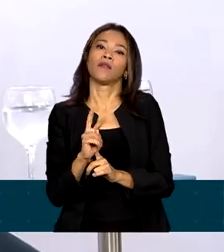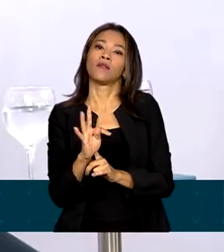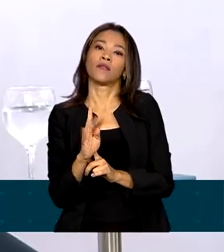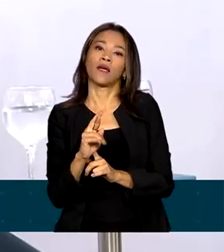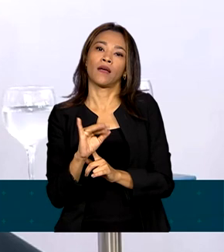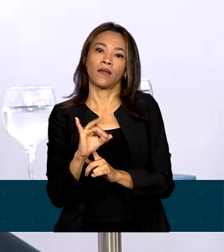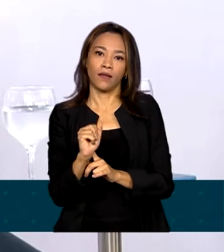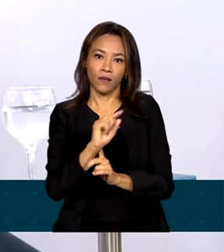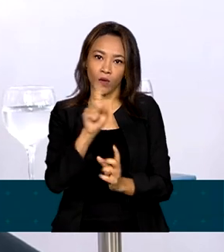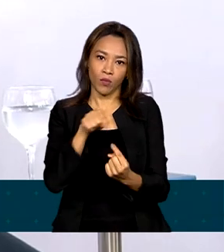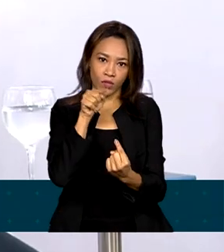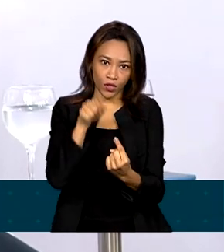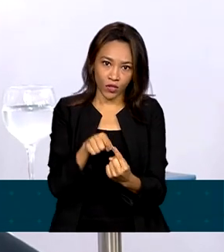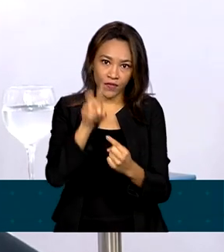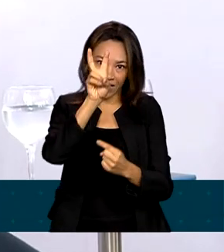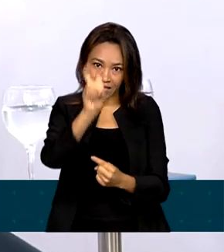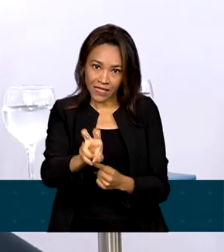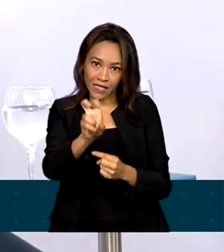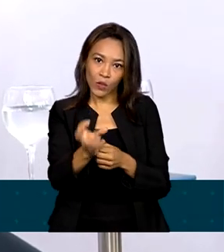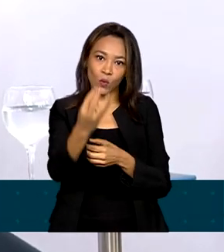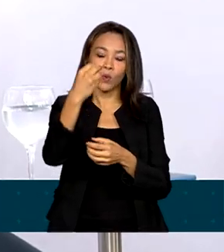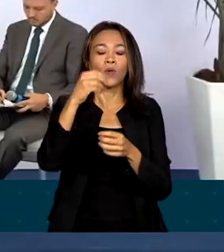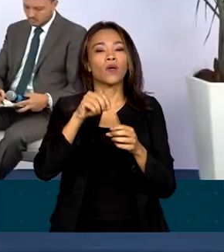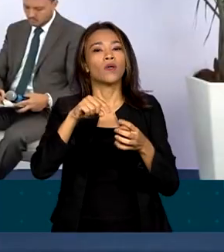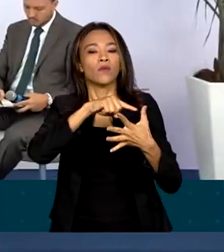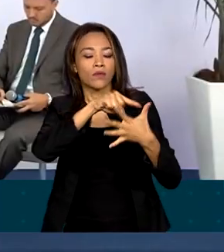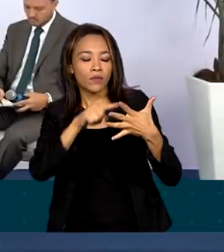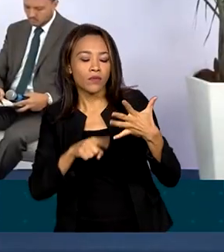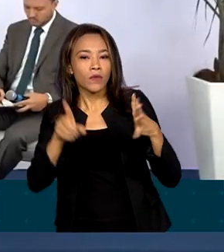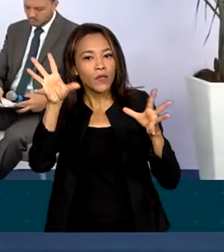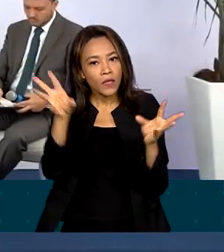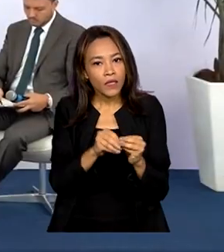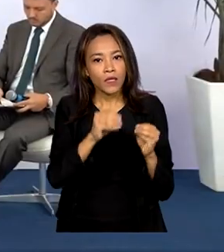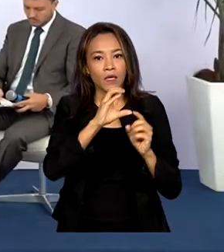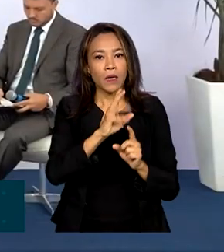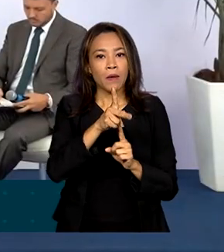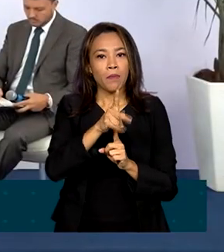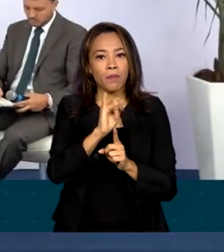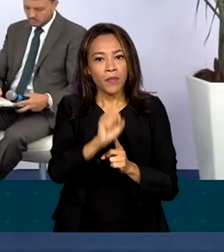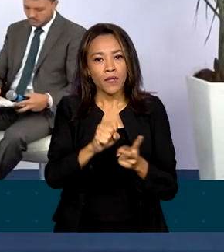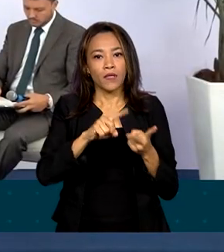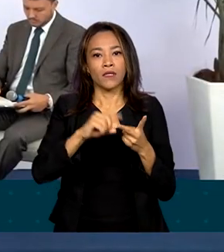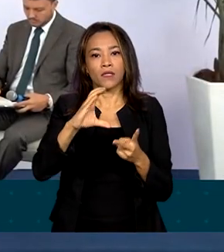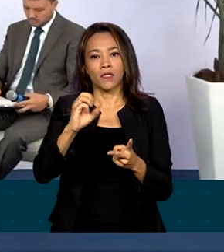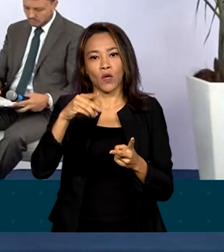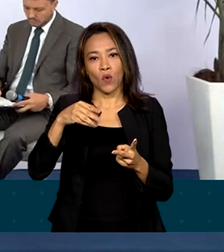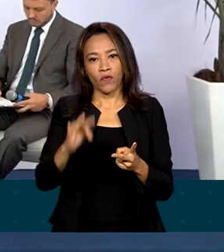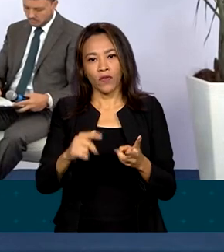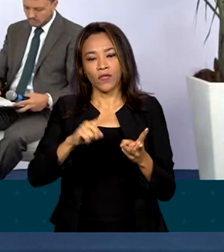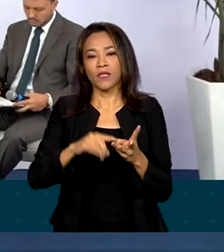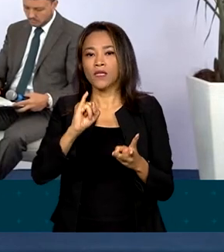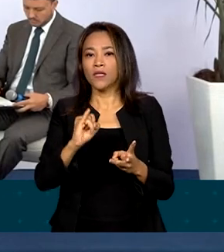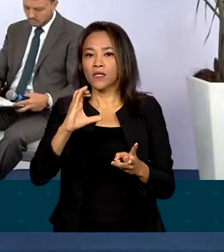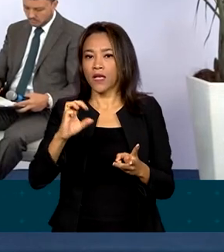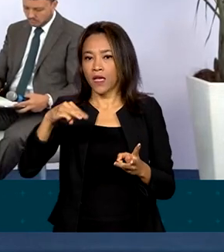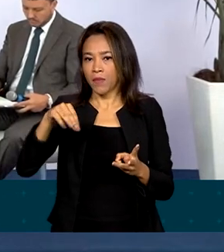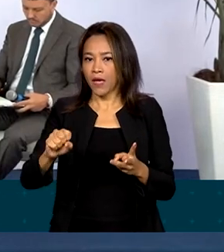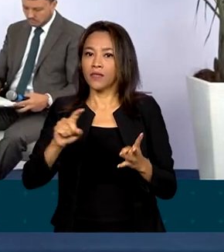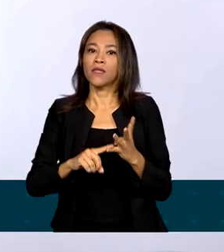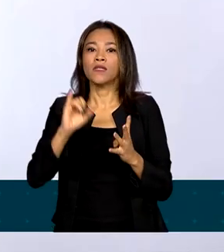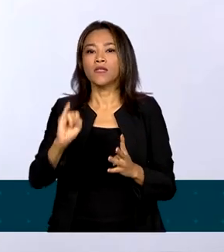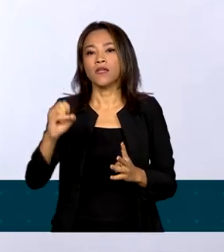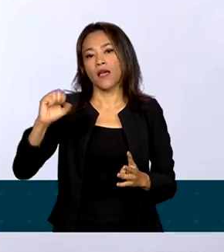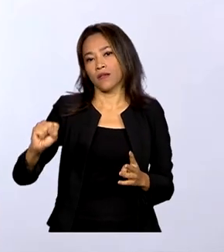unificação dos cinco tributos sobre o consumo, PIS, COFINS, IPI, ICMS e ISS.